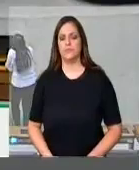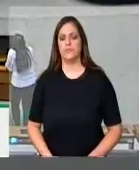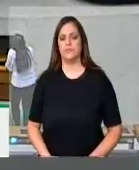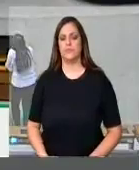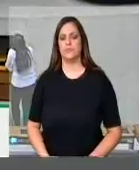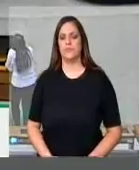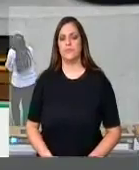Pissol, Rio de Janeiro, Chico Alencar.